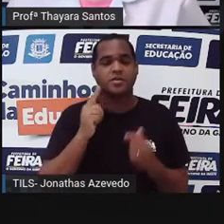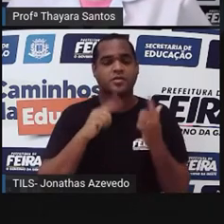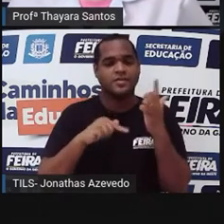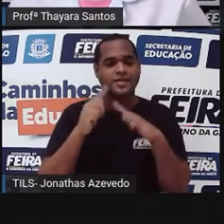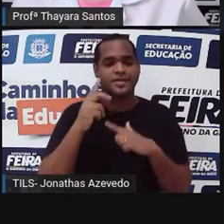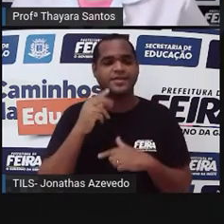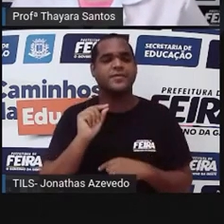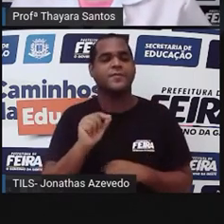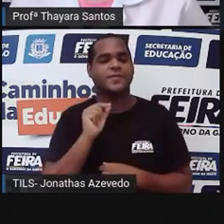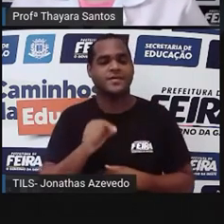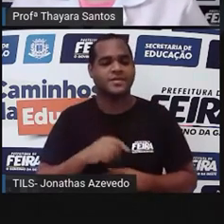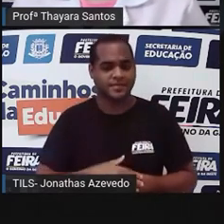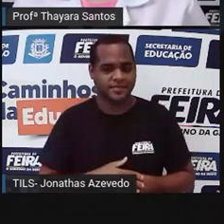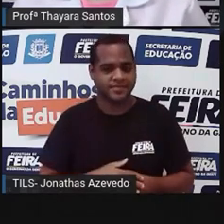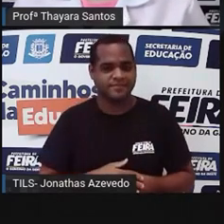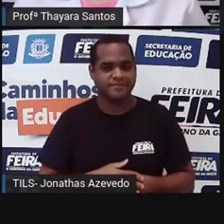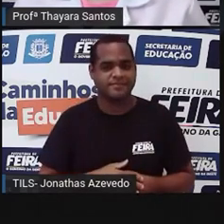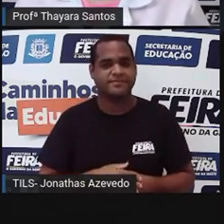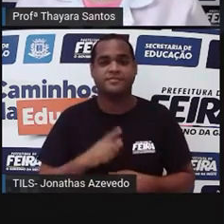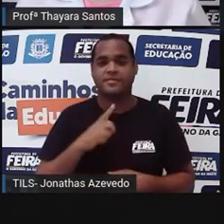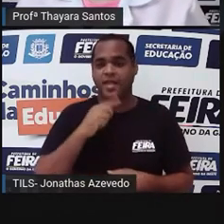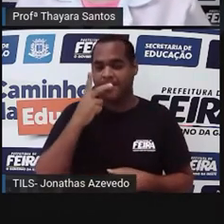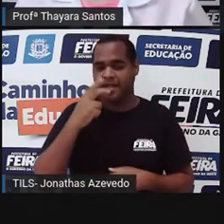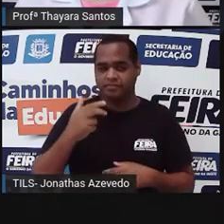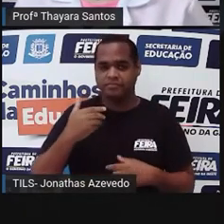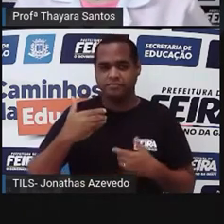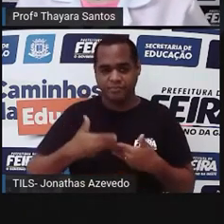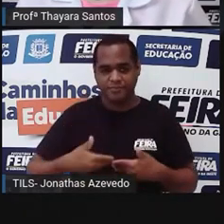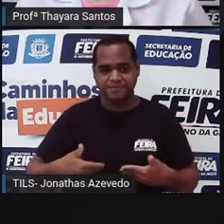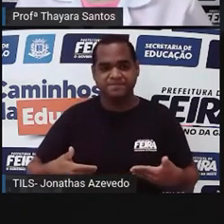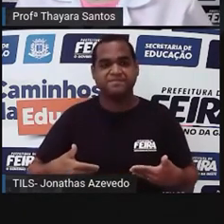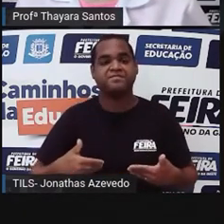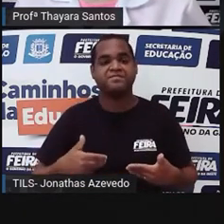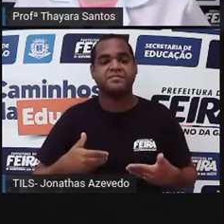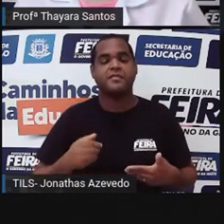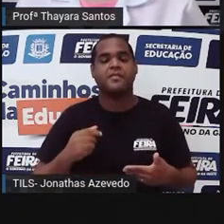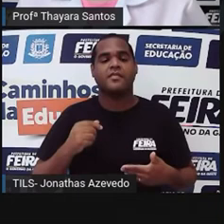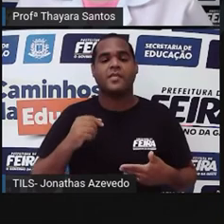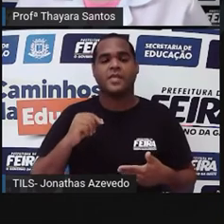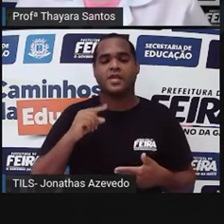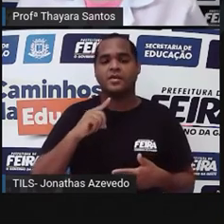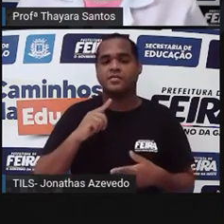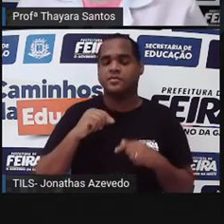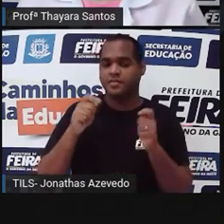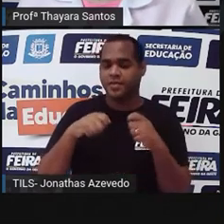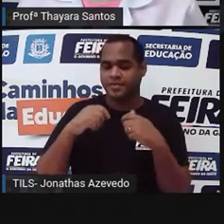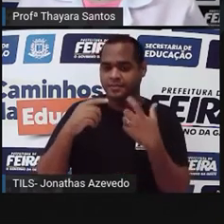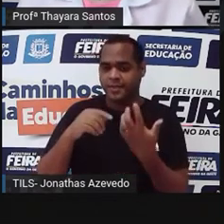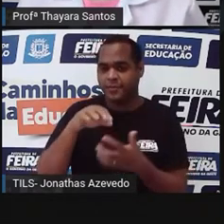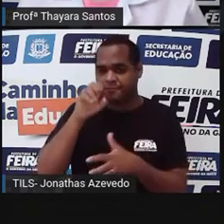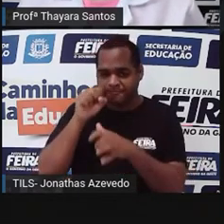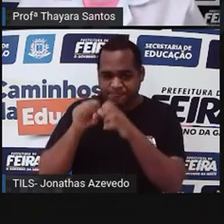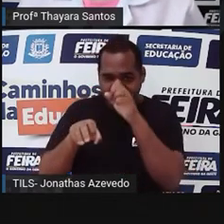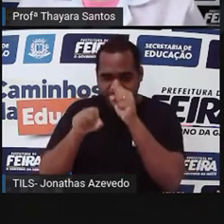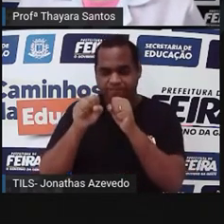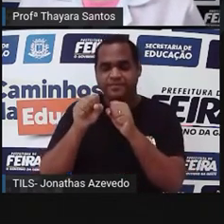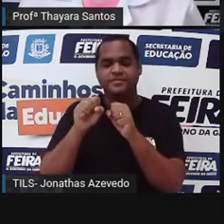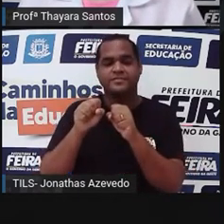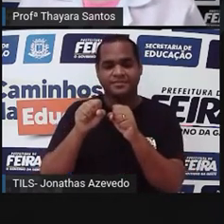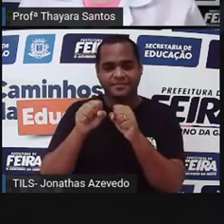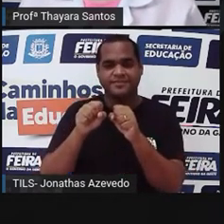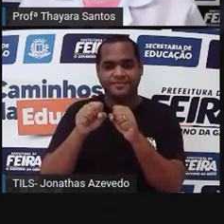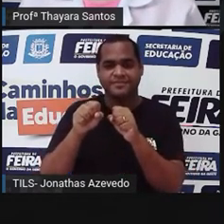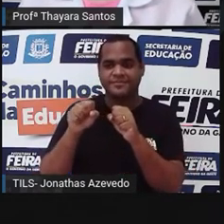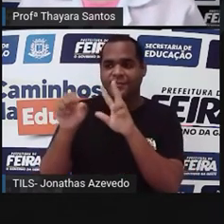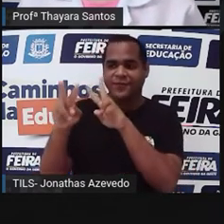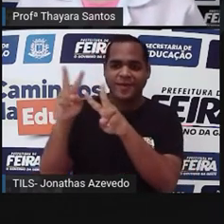aqui, abaixo, ele fica abaixo dos pulmões. E ele auxilia no momento da respiração. Então, quando a gente